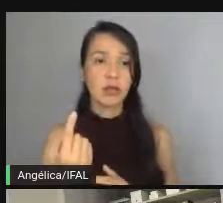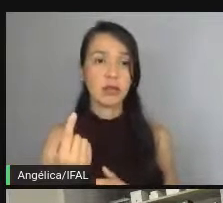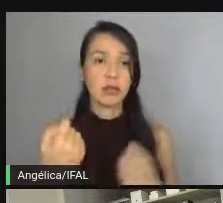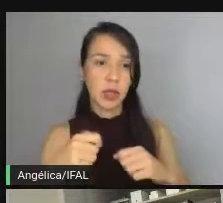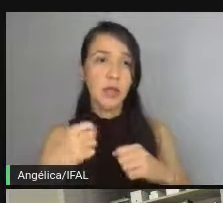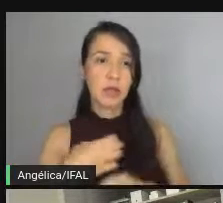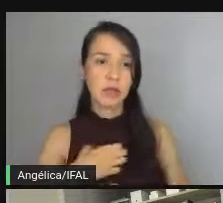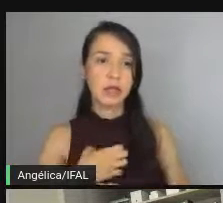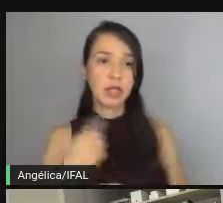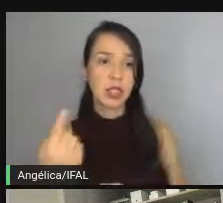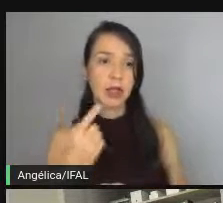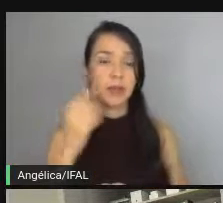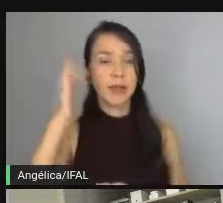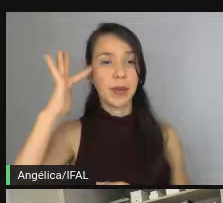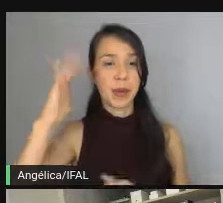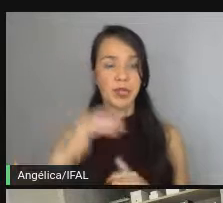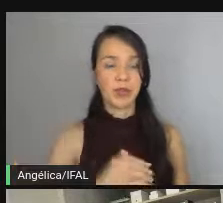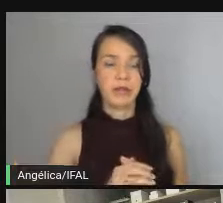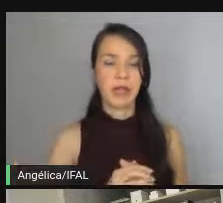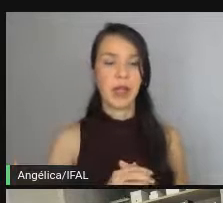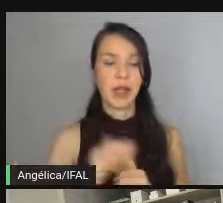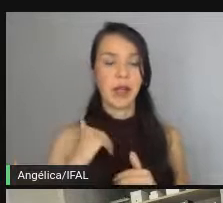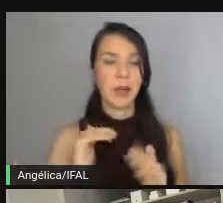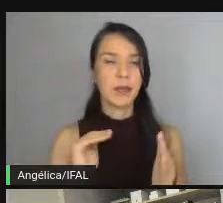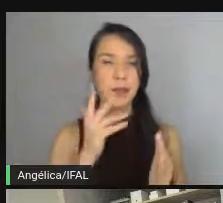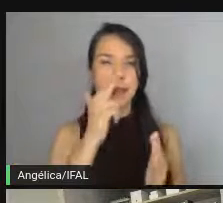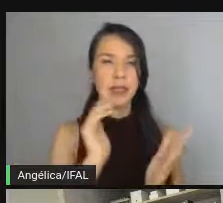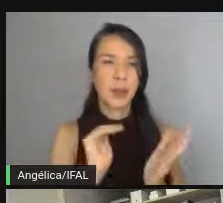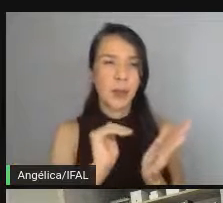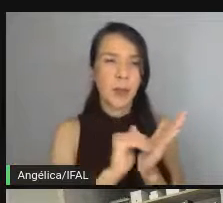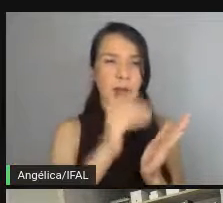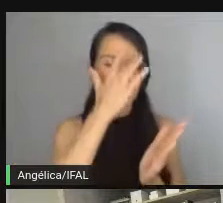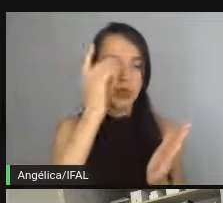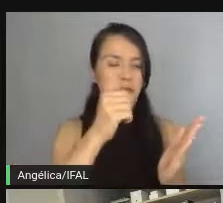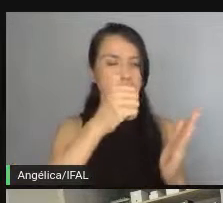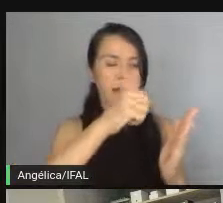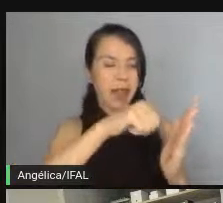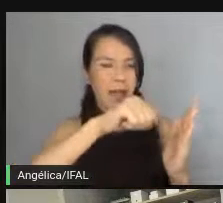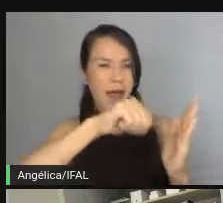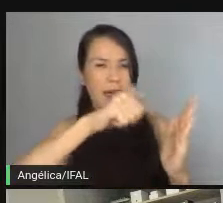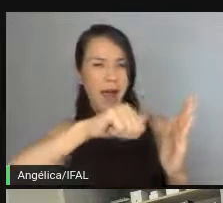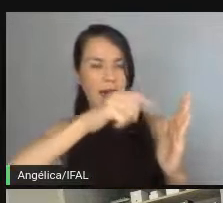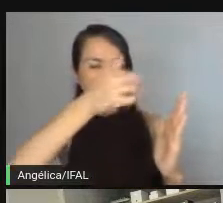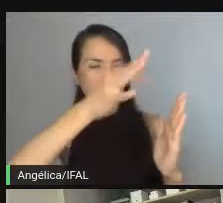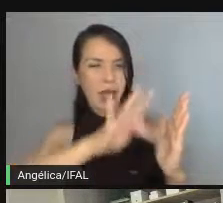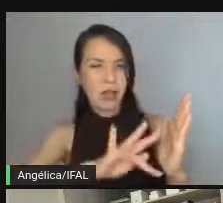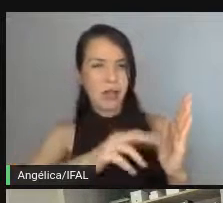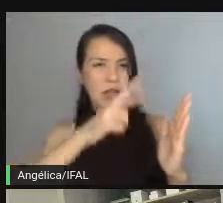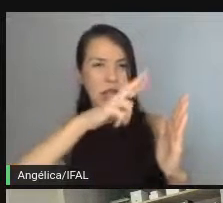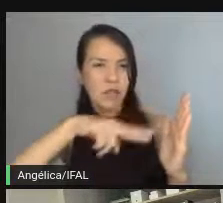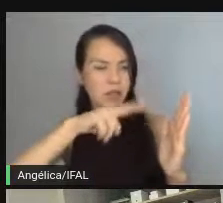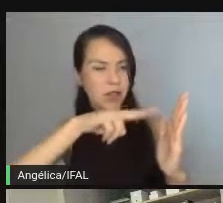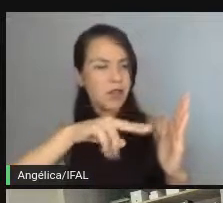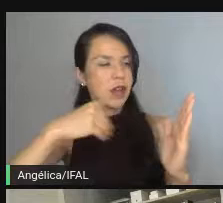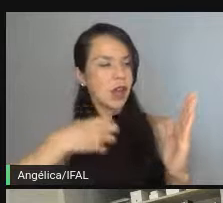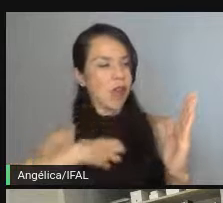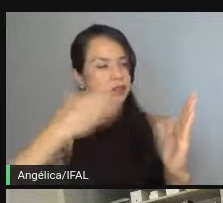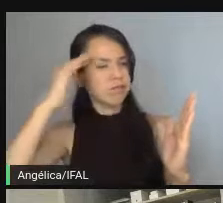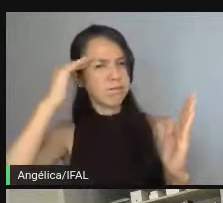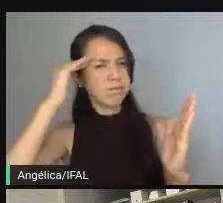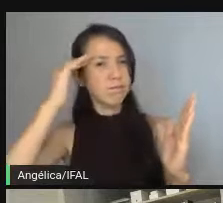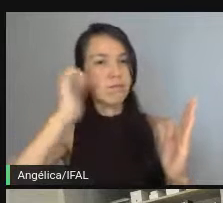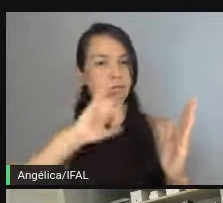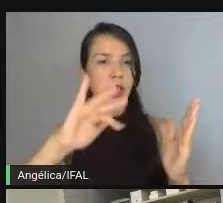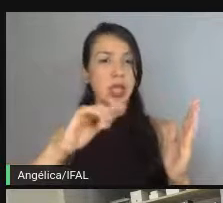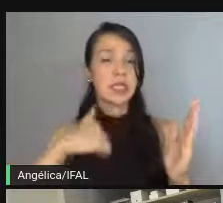Perfeito. Então imagina o mínimo que uma pessoa que está revisando vai ler que faça sentido. Quanto menor